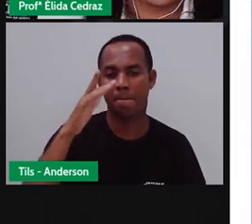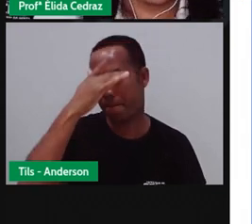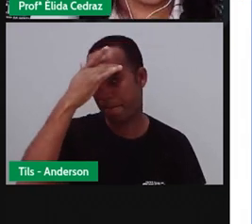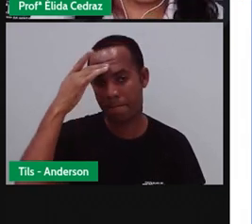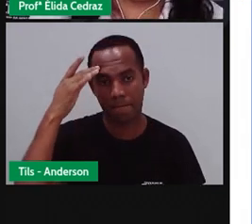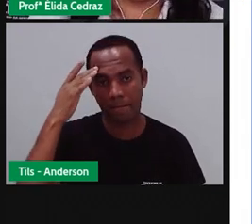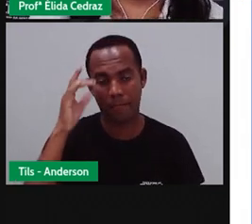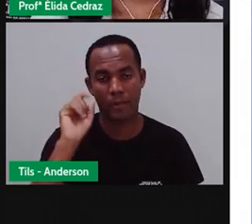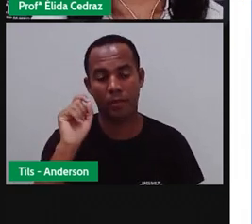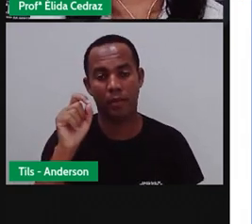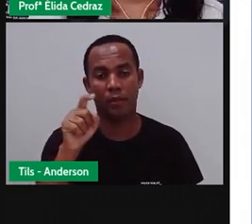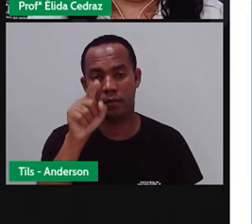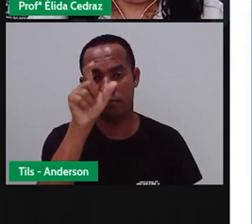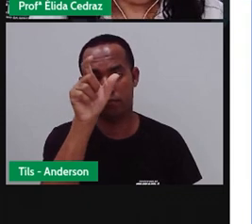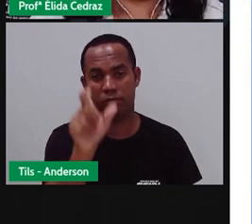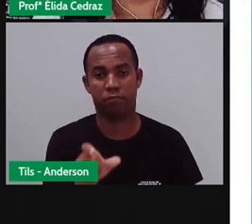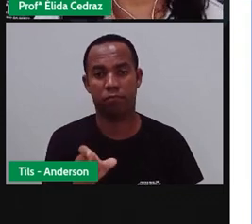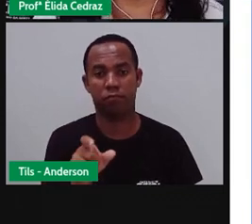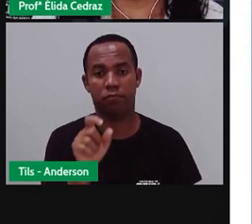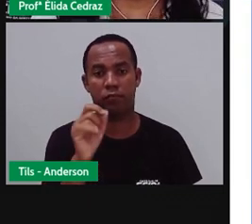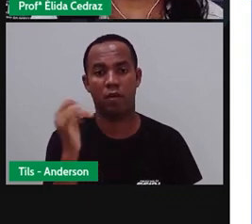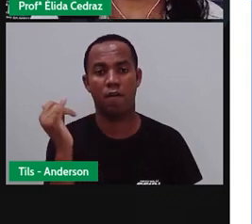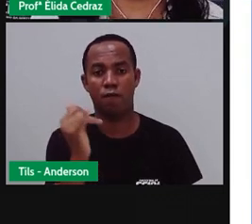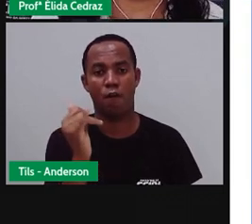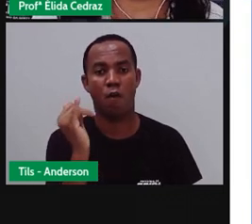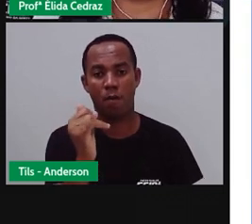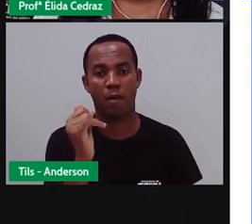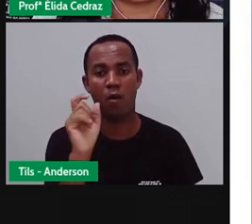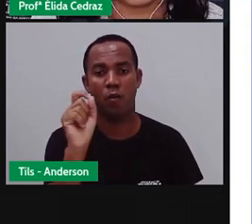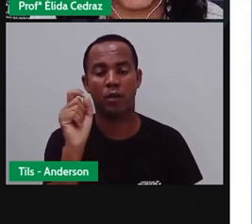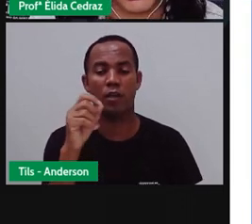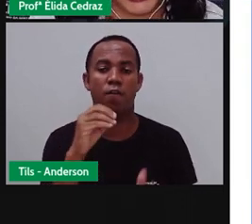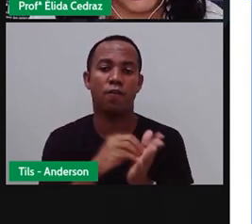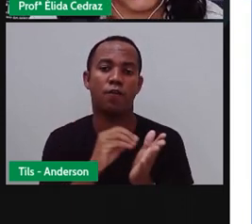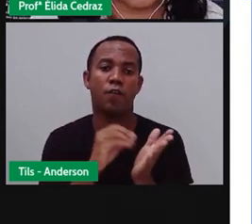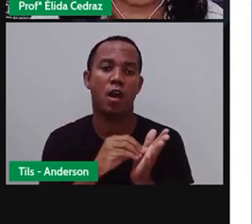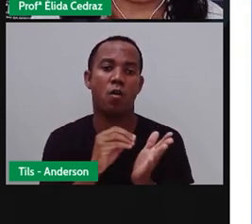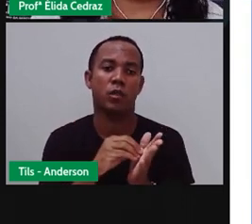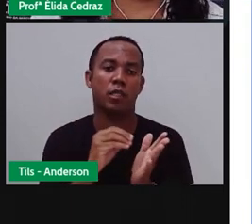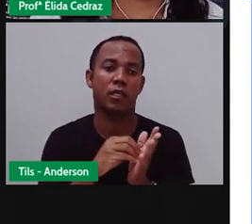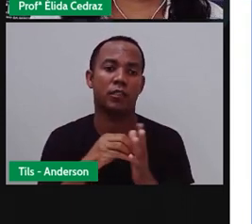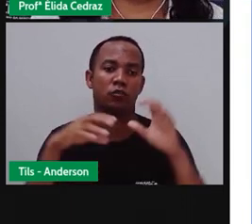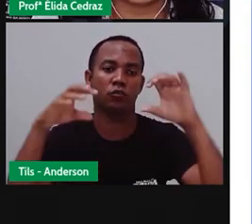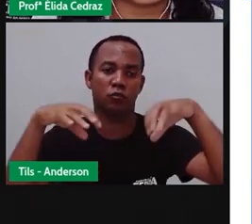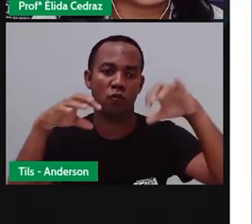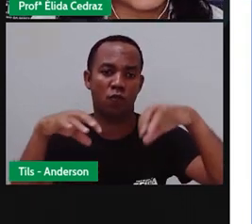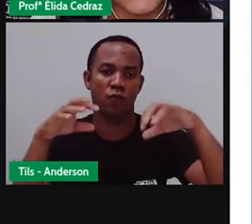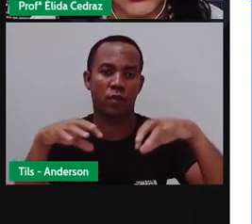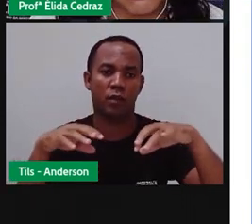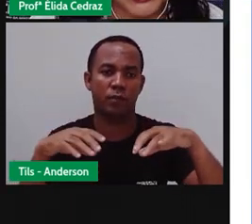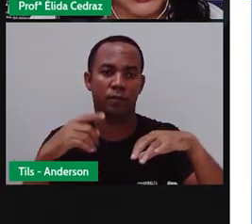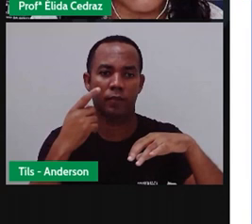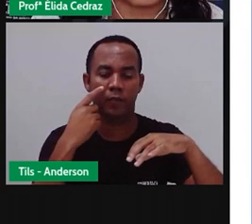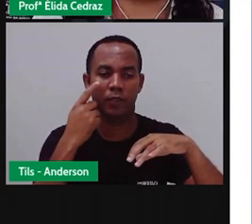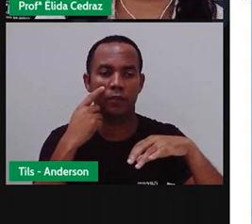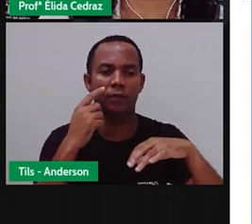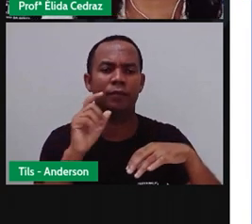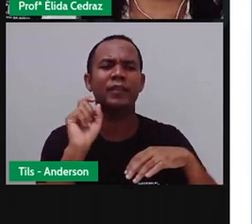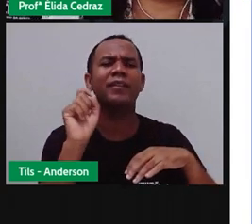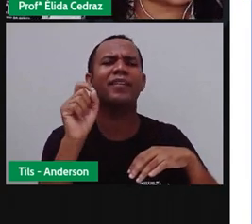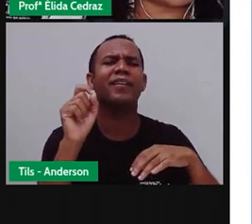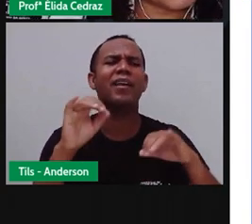Esse texto falou sobre a estiagem prolongada. Quem é que está sofrendo?